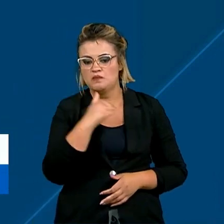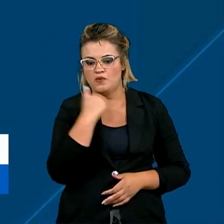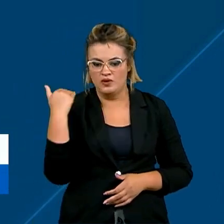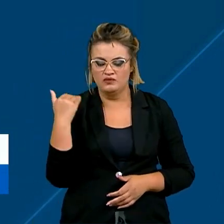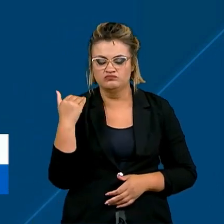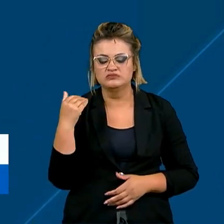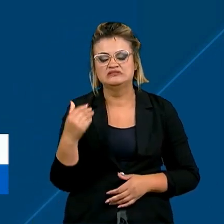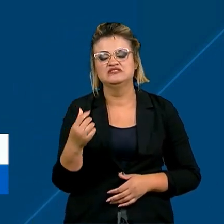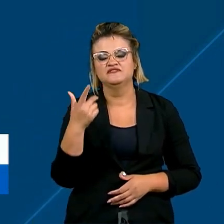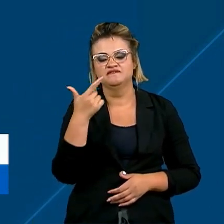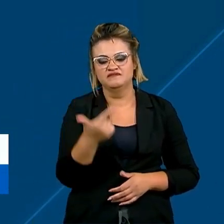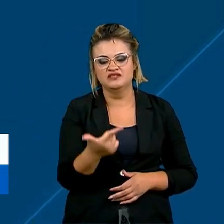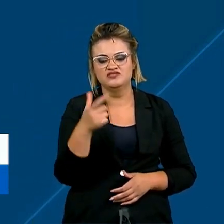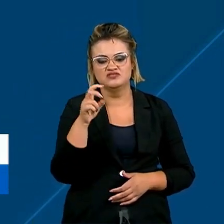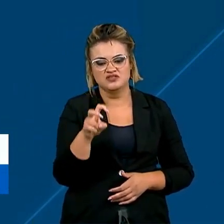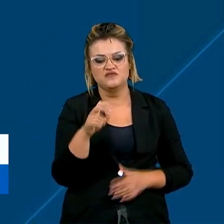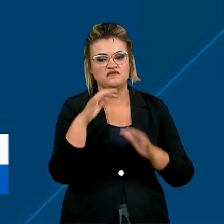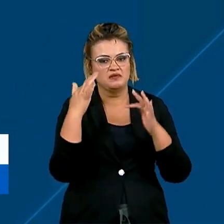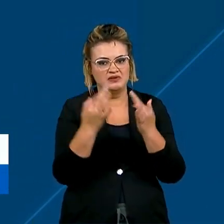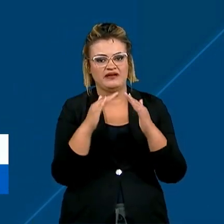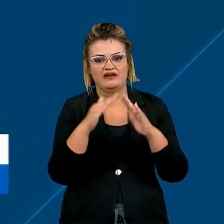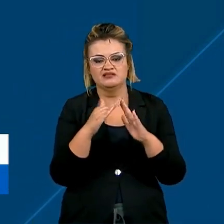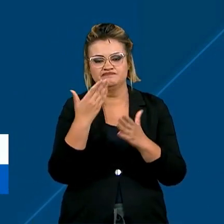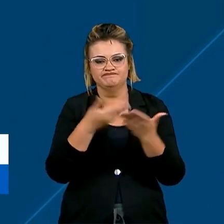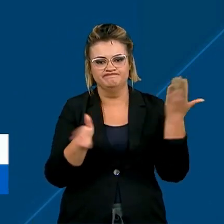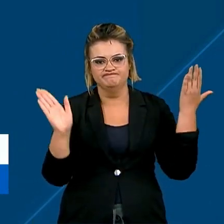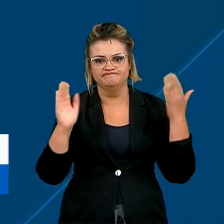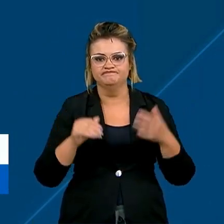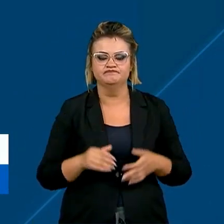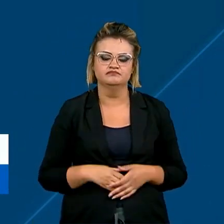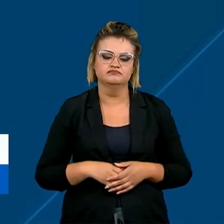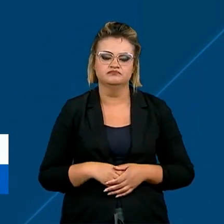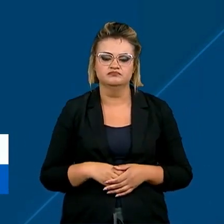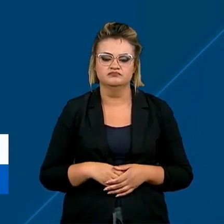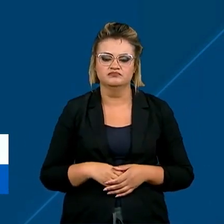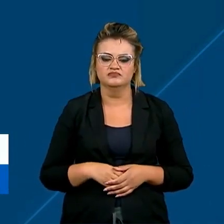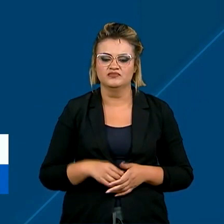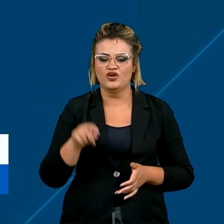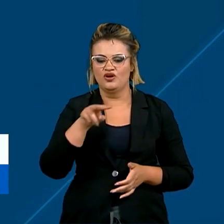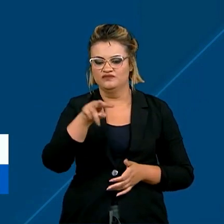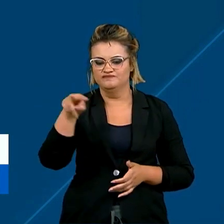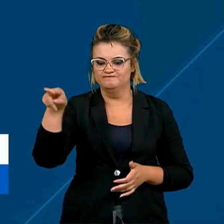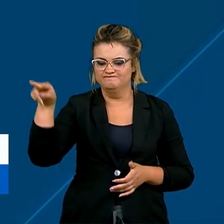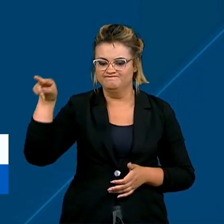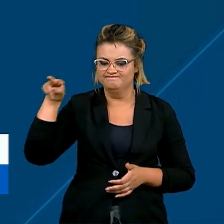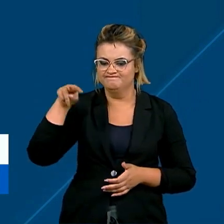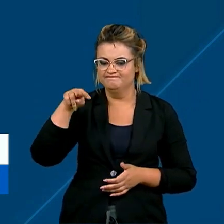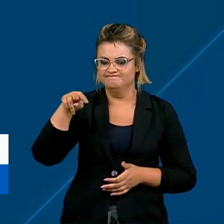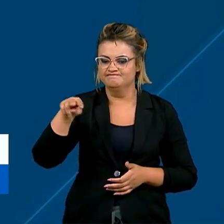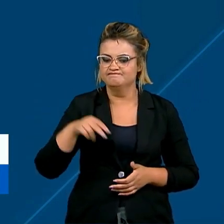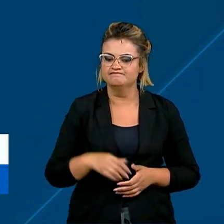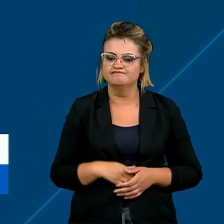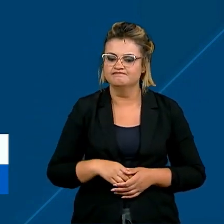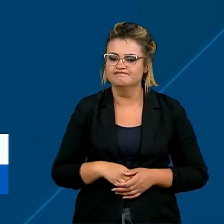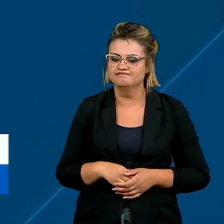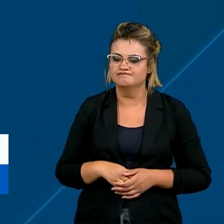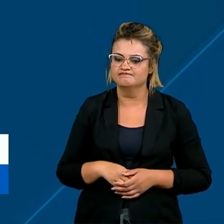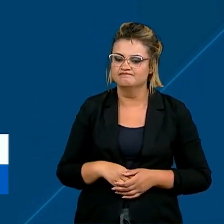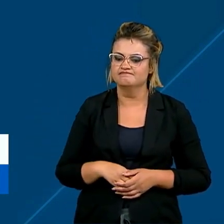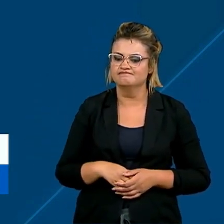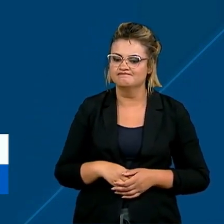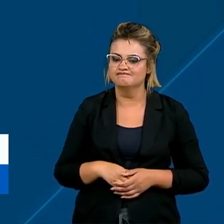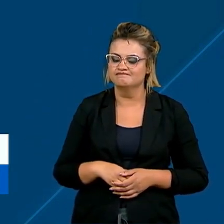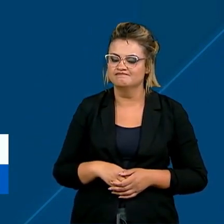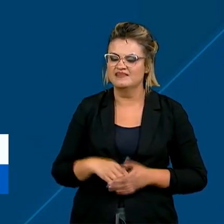e pelo menos 25 famílias estão desabrigadas. Meu Deus, situação da Bocaina, gente. Uma tromba d'água, olha,